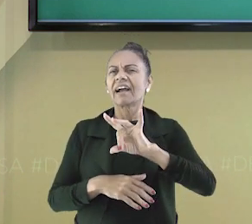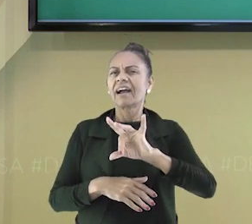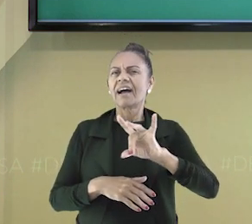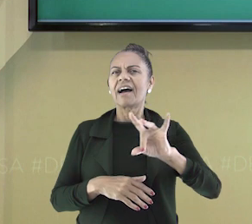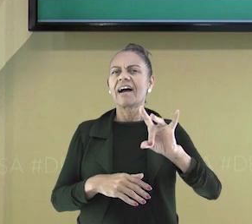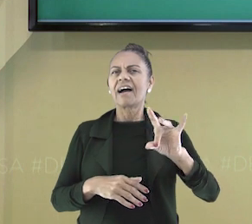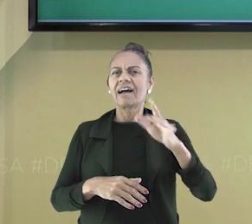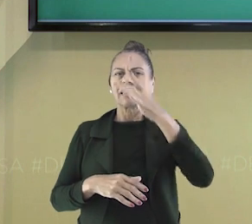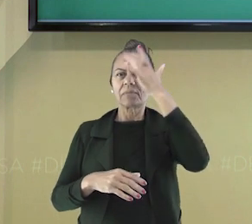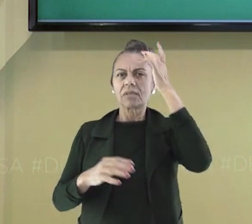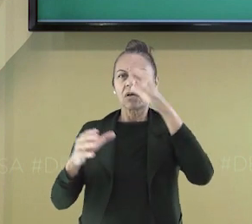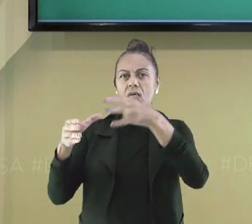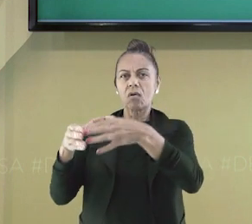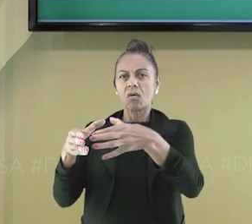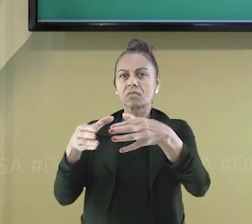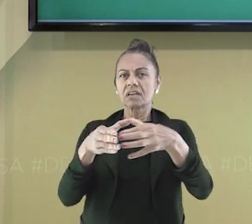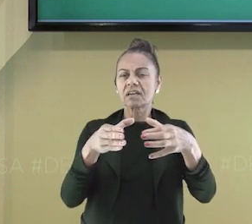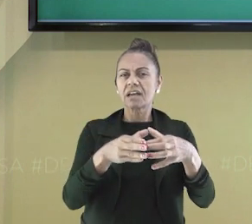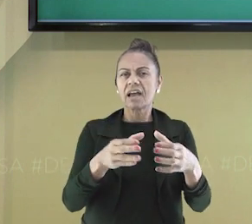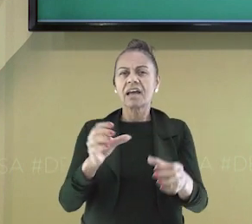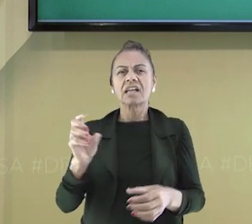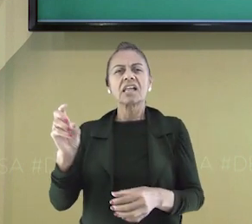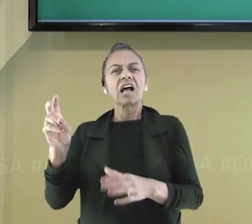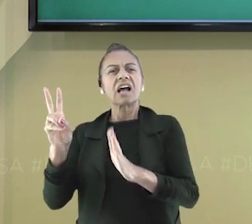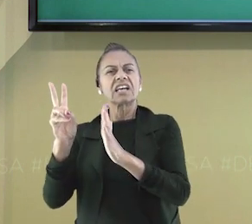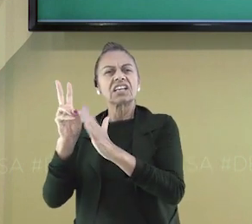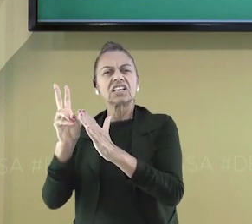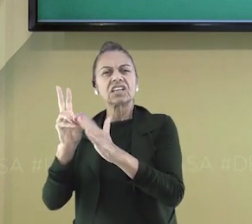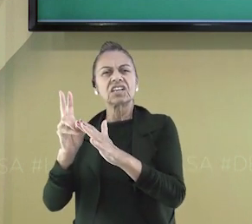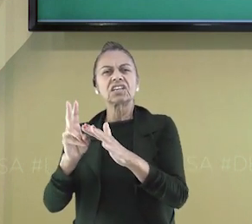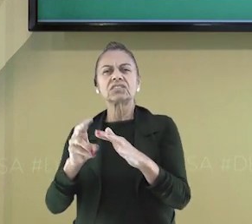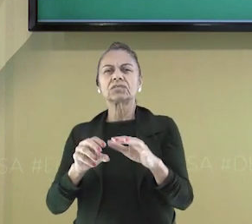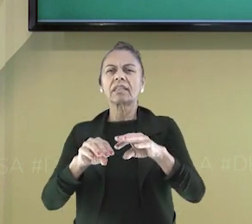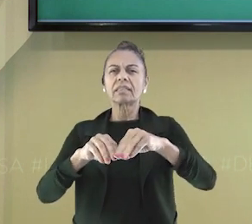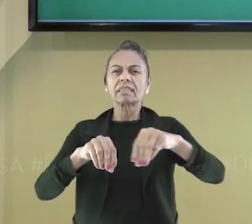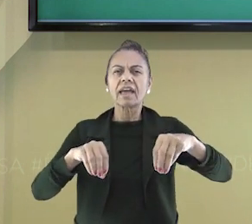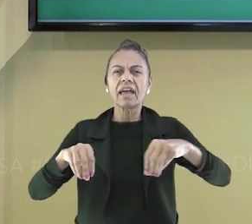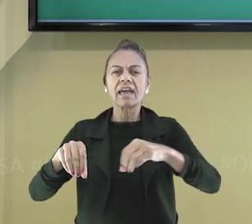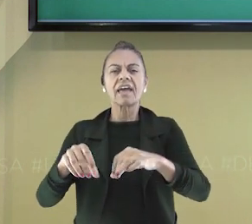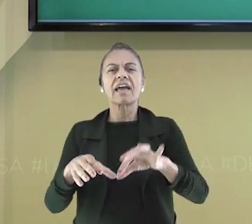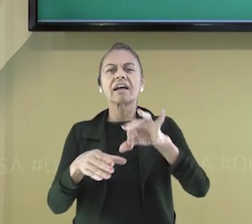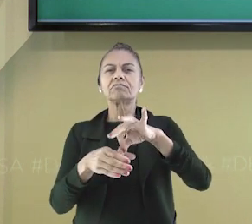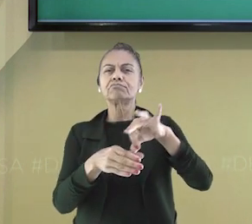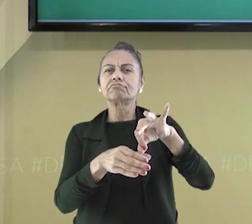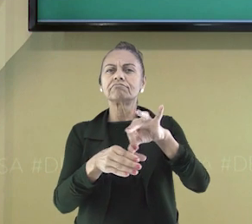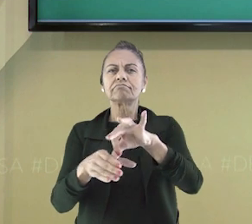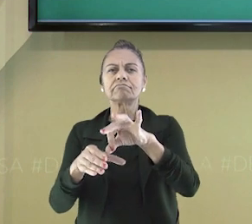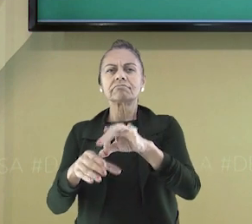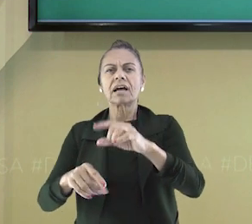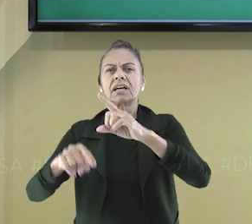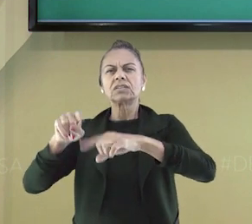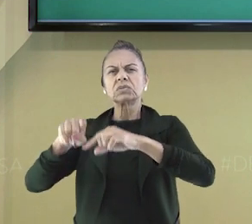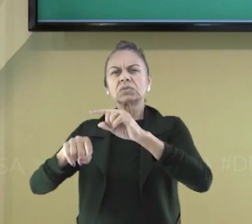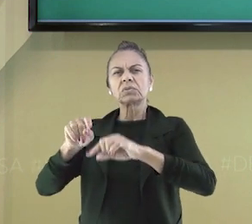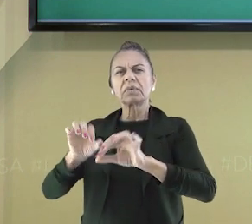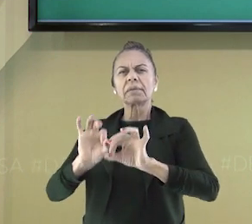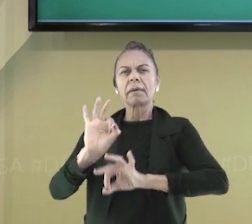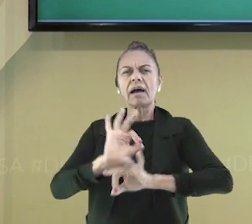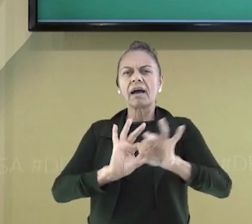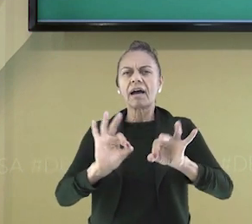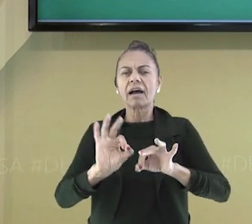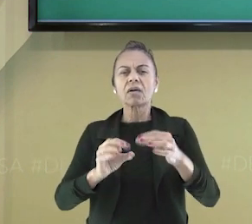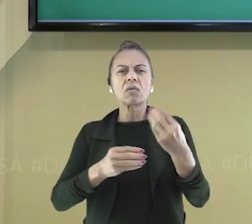cada comunidade indígena aprendeu a cultivar a terra, a fabricar os instrumentos, a respeitar as regras de convivência,